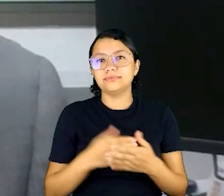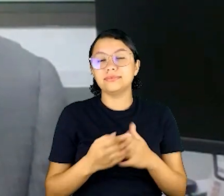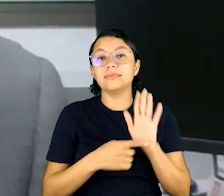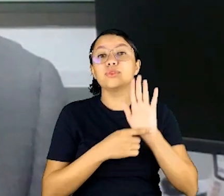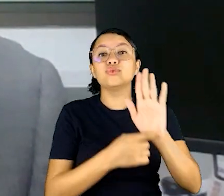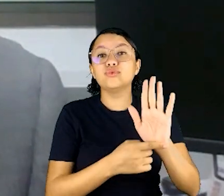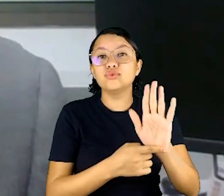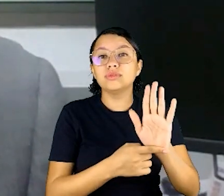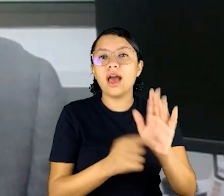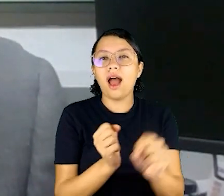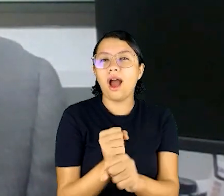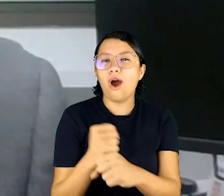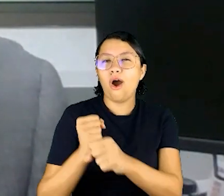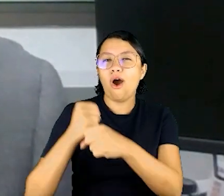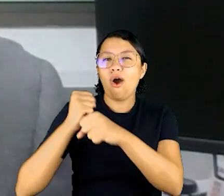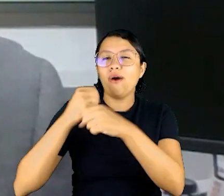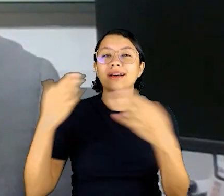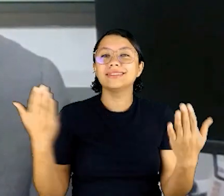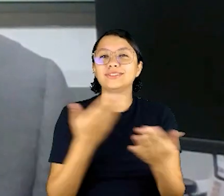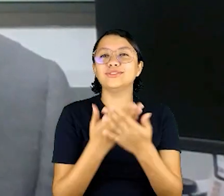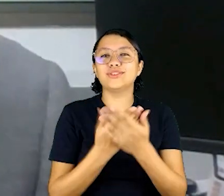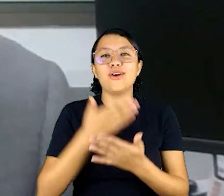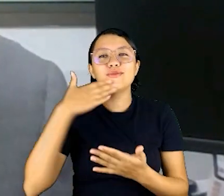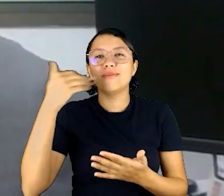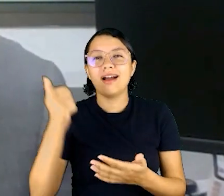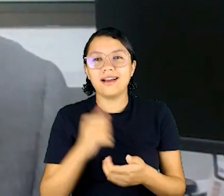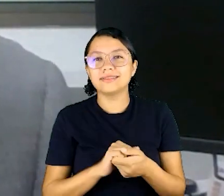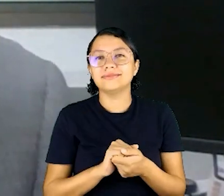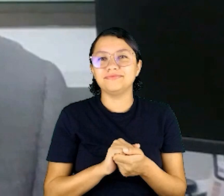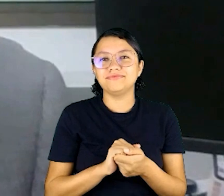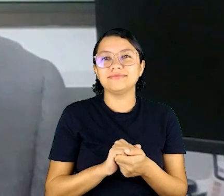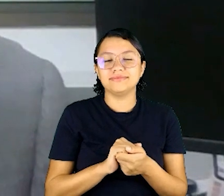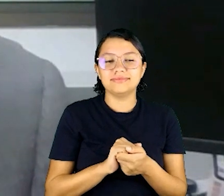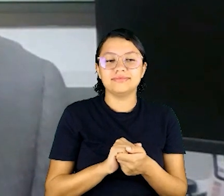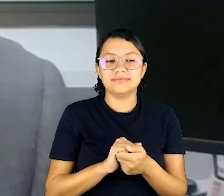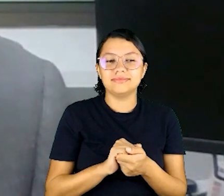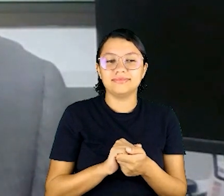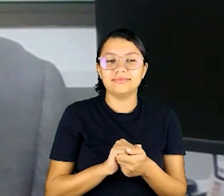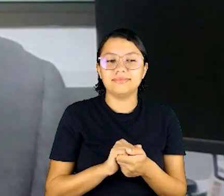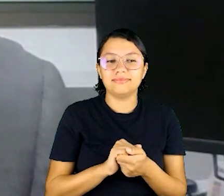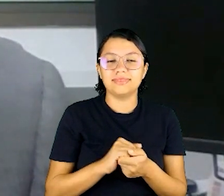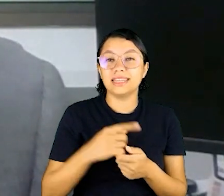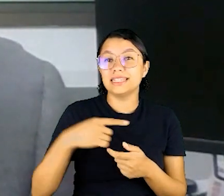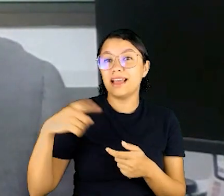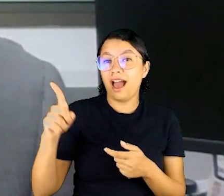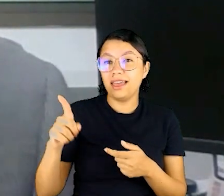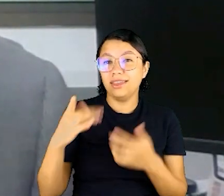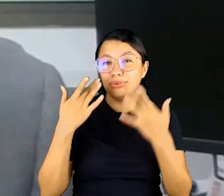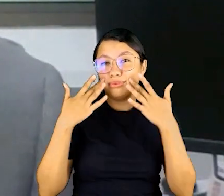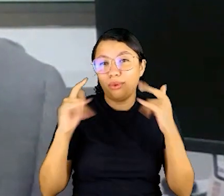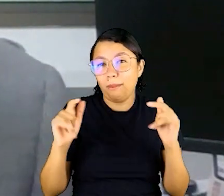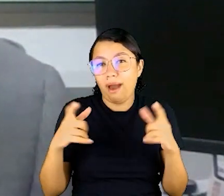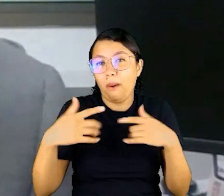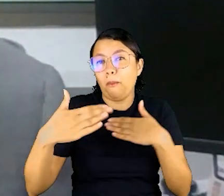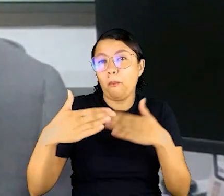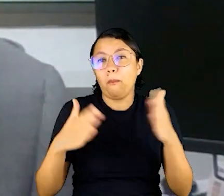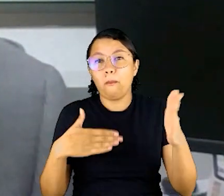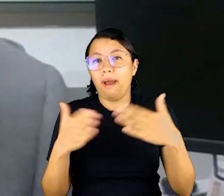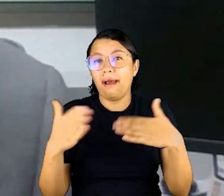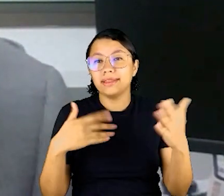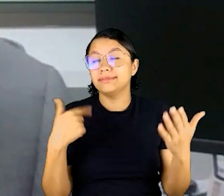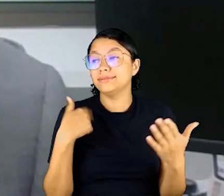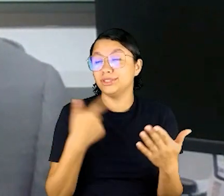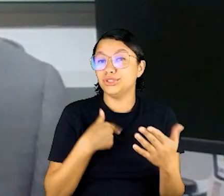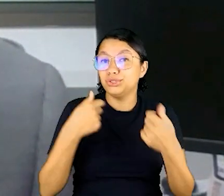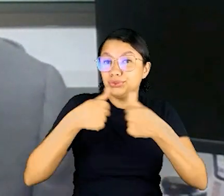disso, sabe, ajudar a construir essa escola pública melhor, e sair do nosso quadrado, aí, que em